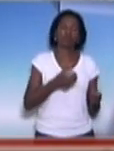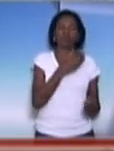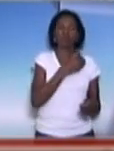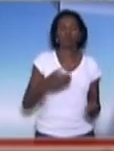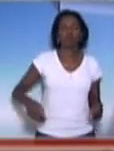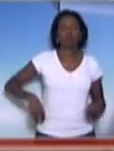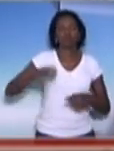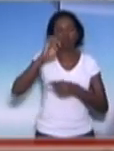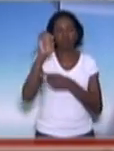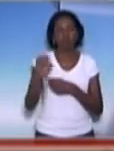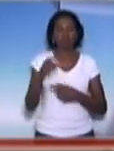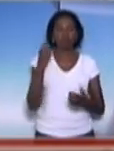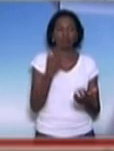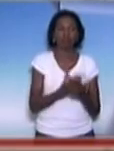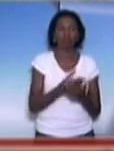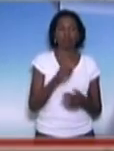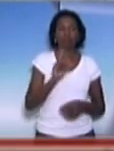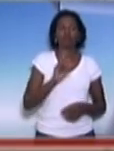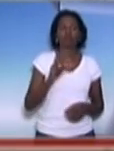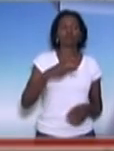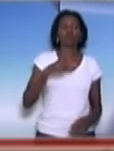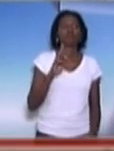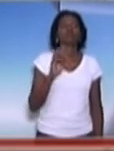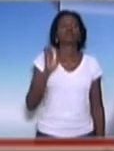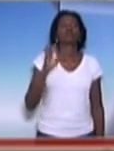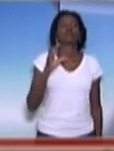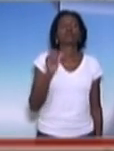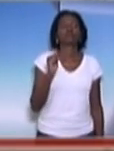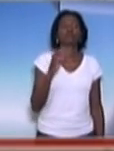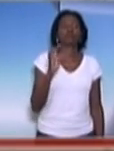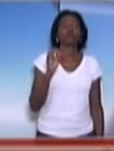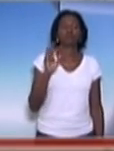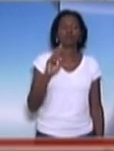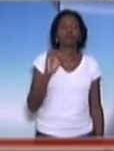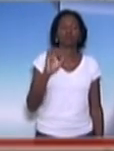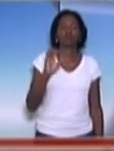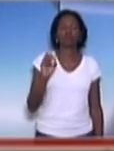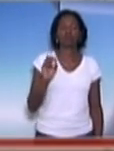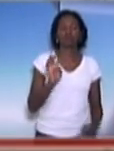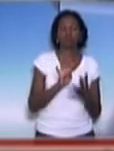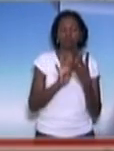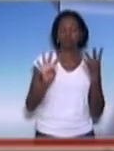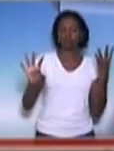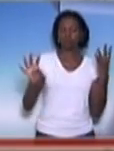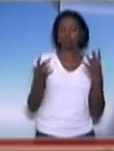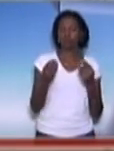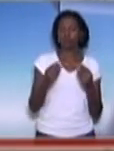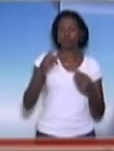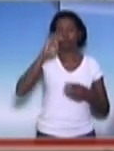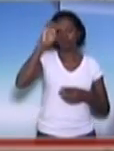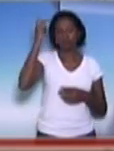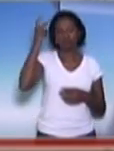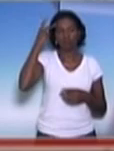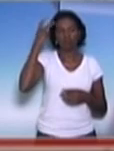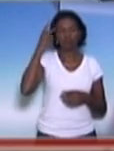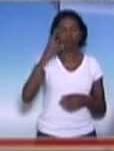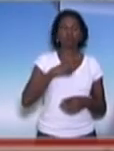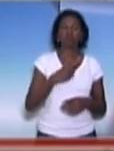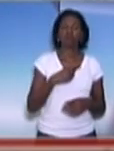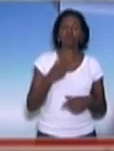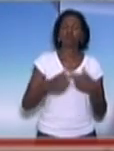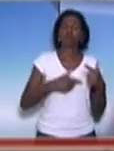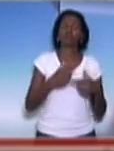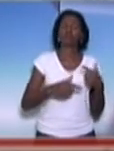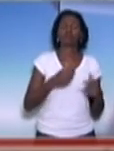paga os precatórios. Nós temos aqui uma fila imensa no Estado de São Paulo de pessoas que trabalharam durante